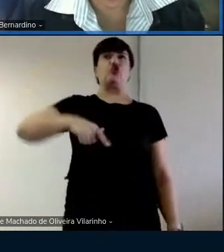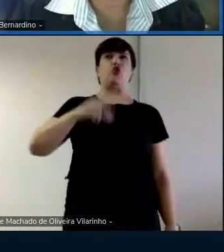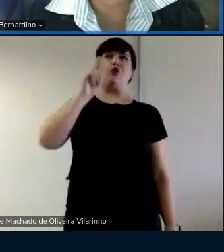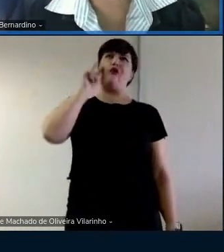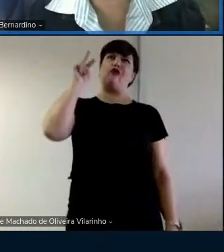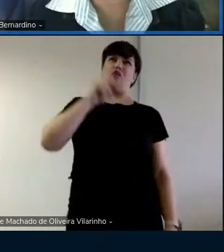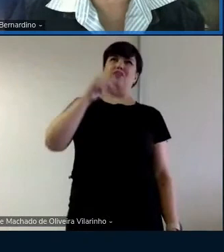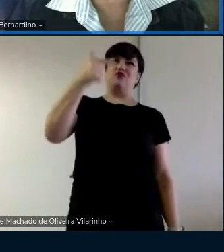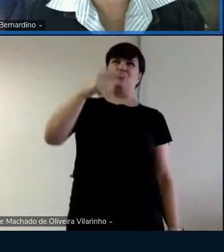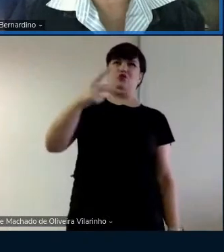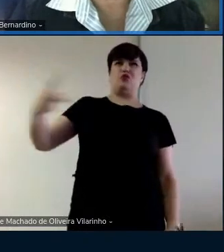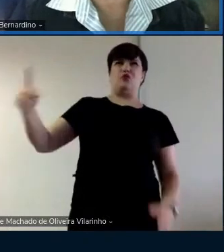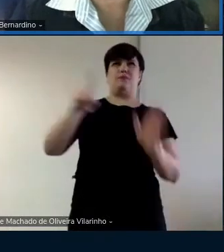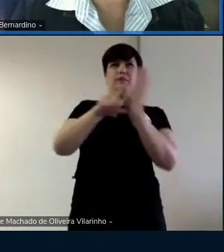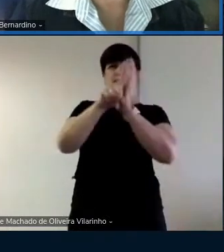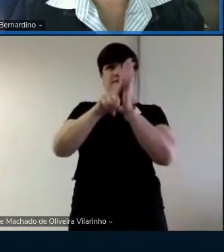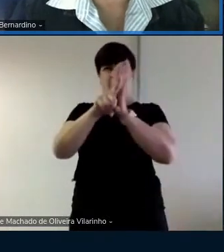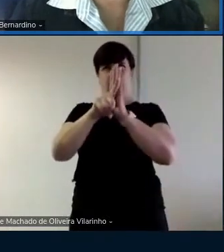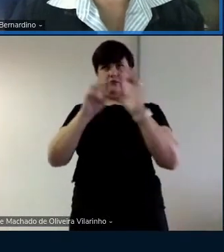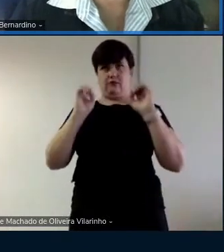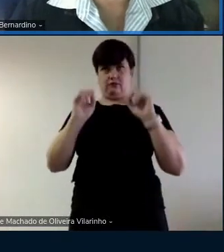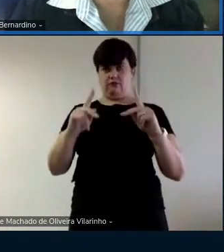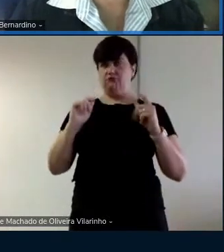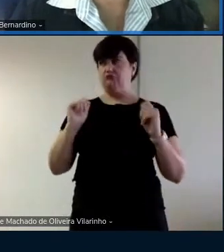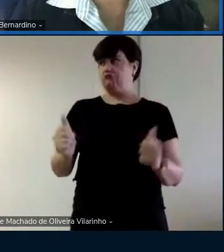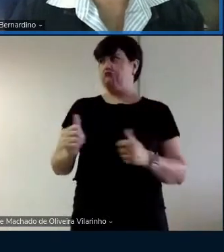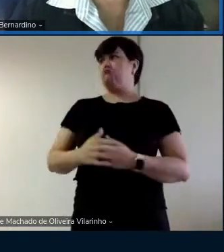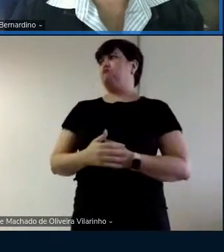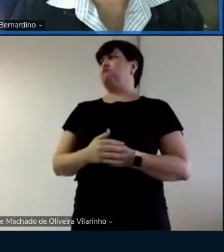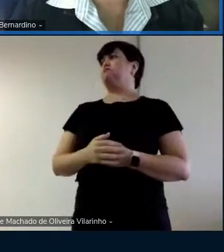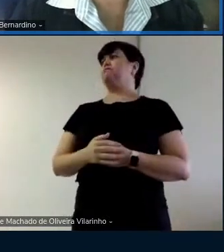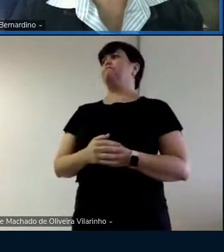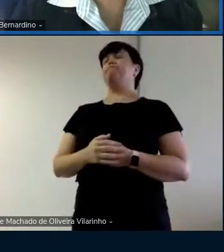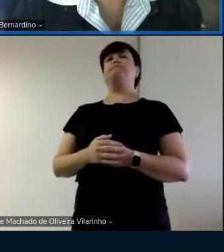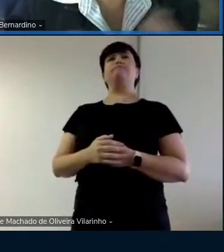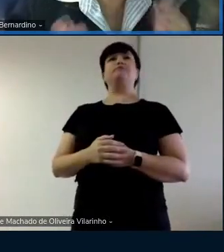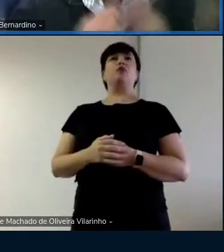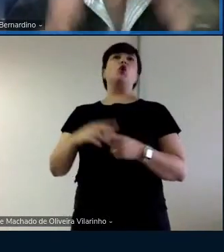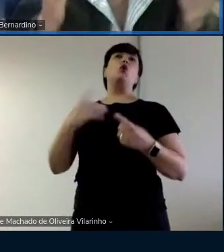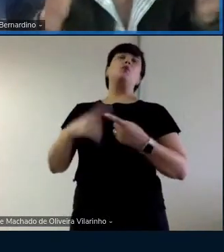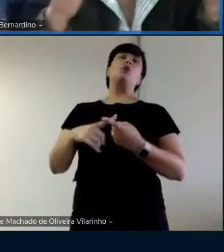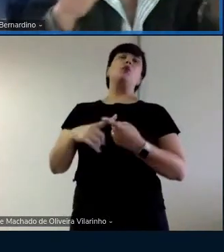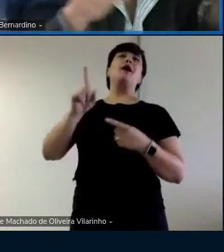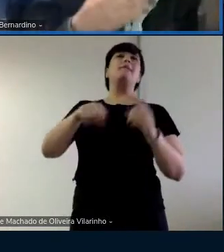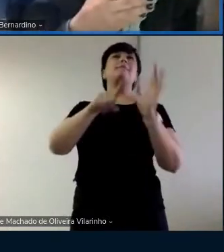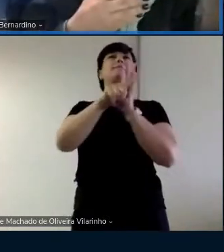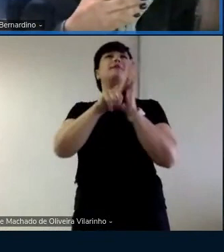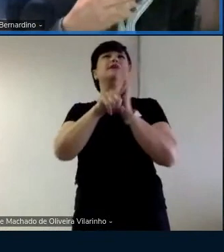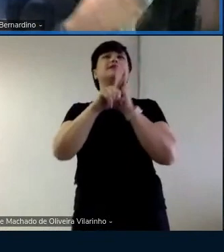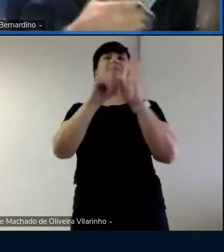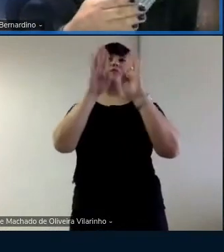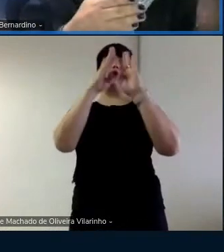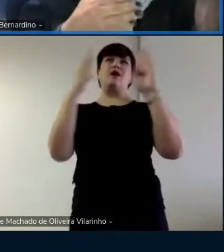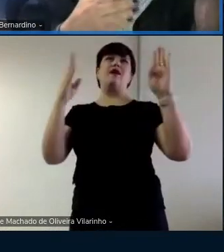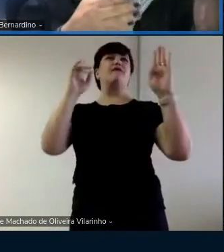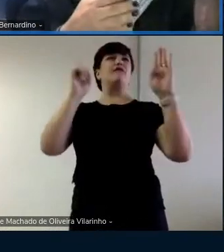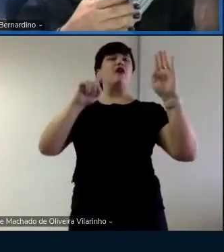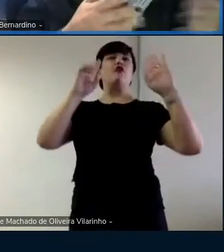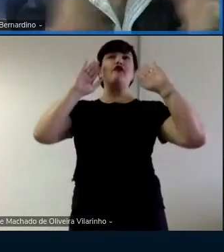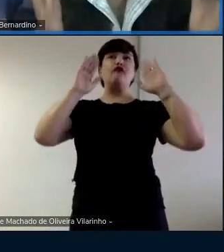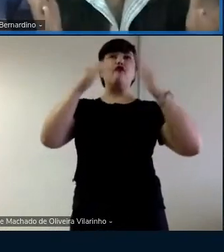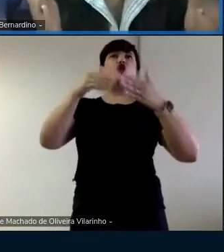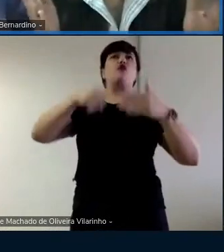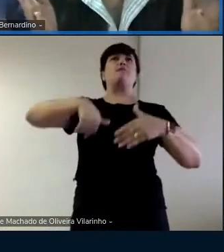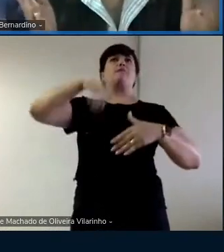pesquisa tá bom? porque não é a pesquisa bibliográfica o enfoque é a